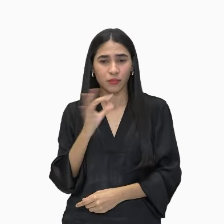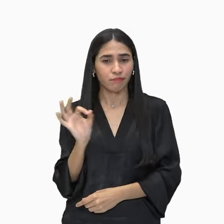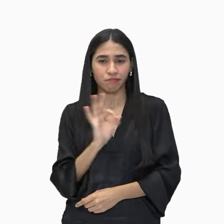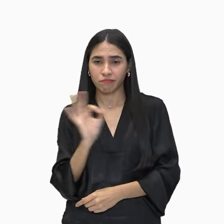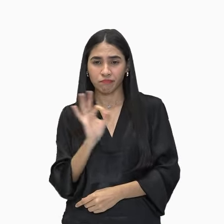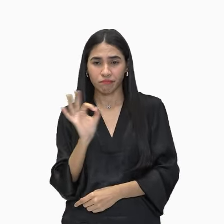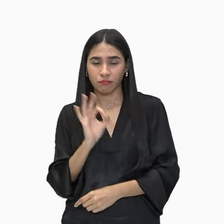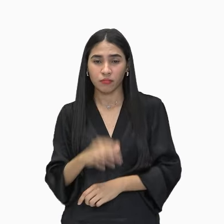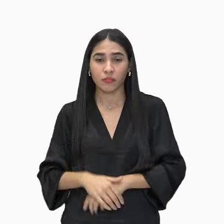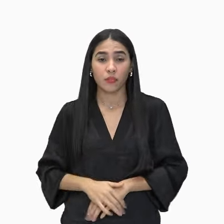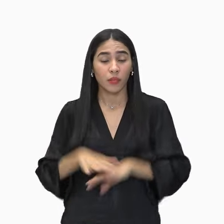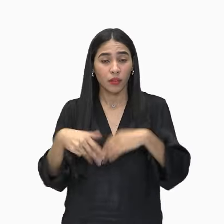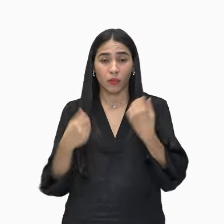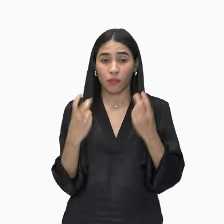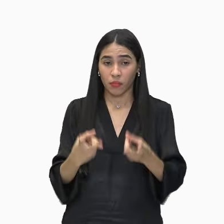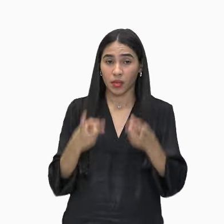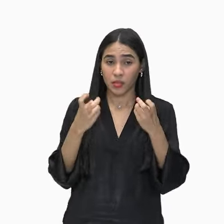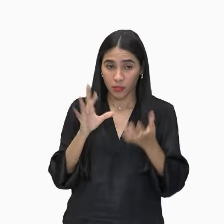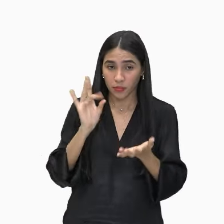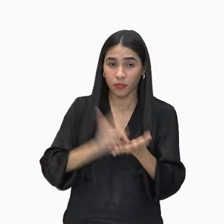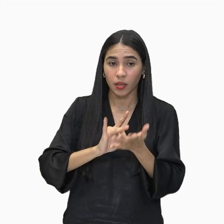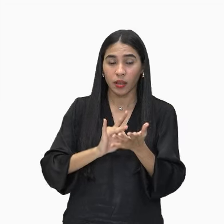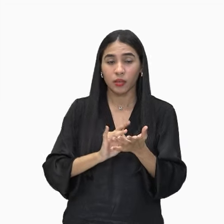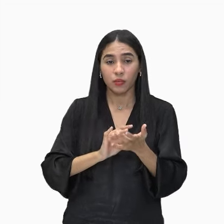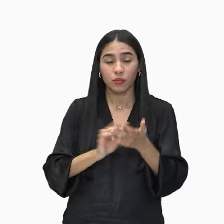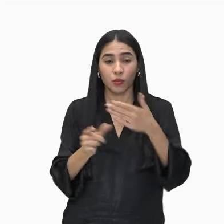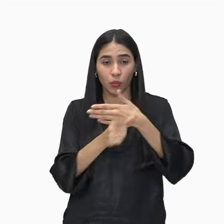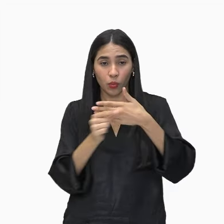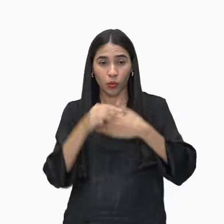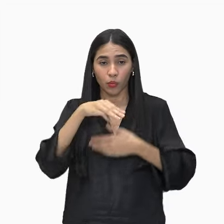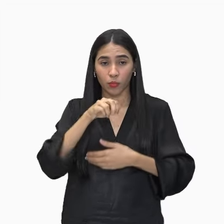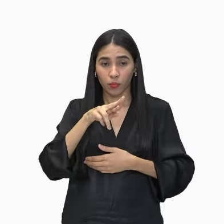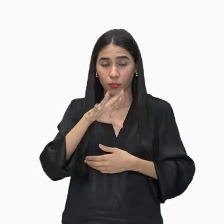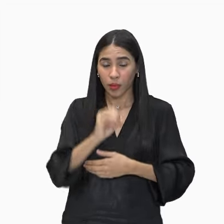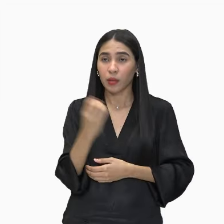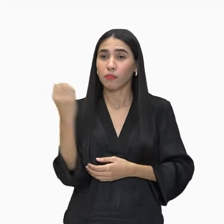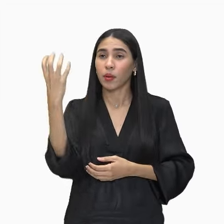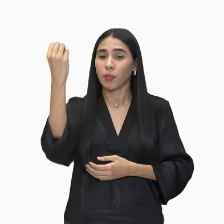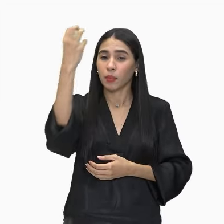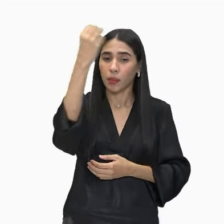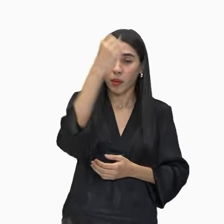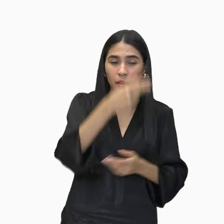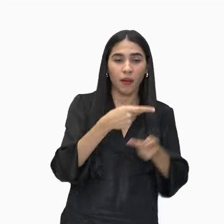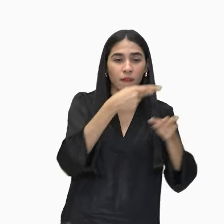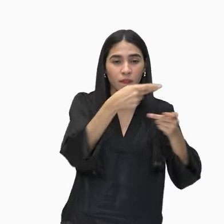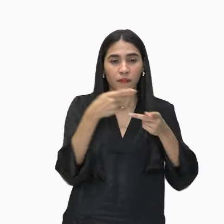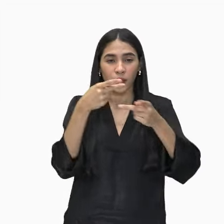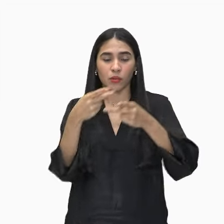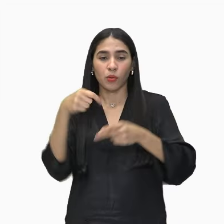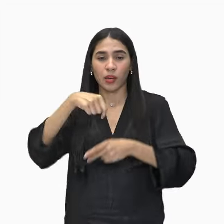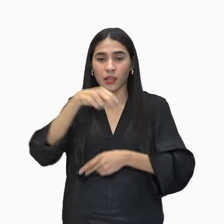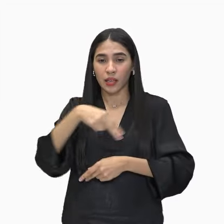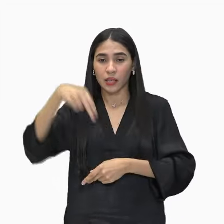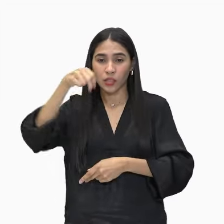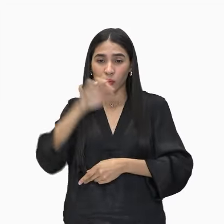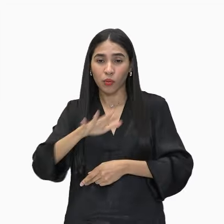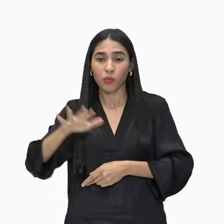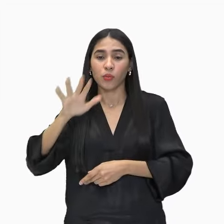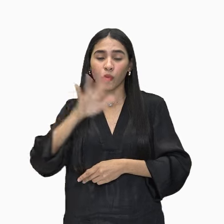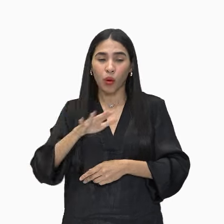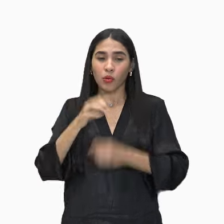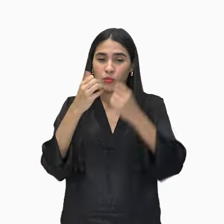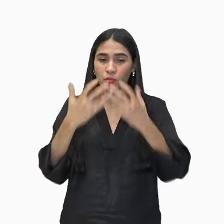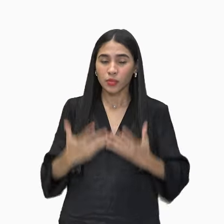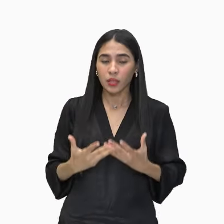Então percebam que realmente Mário de Andrade viajou o país e visitou aqui a região norte para trazer essa